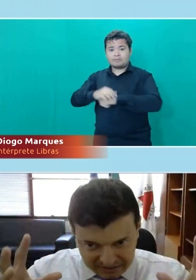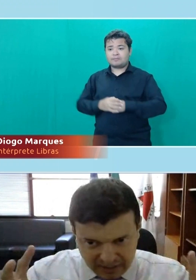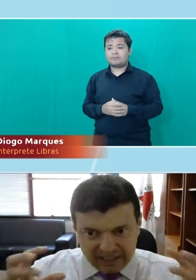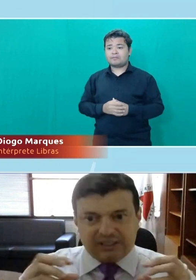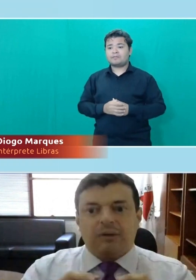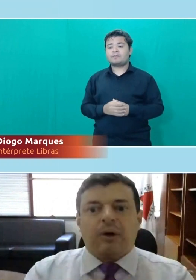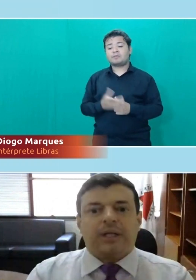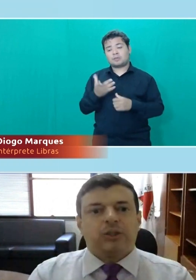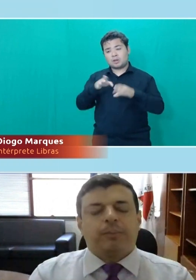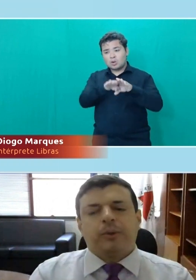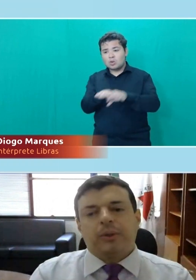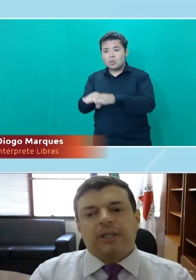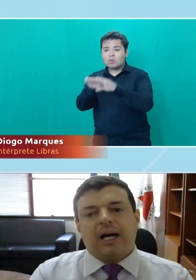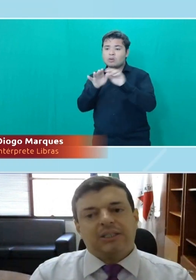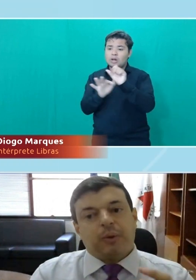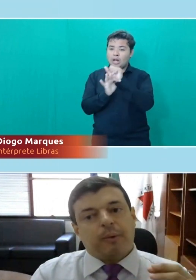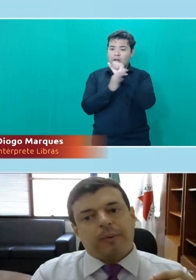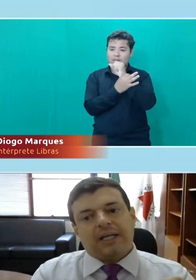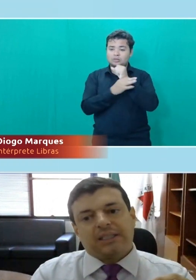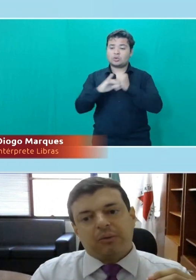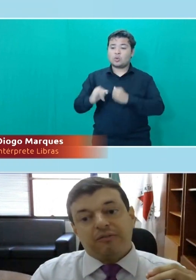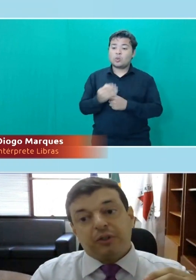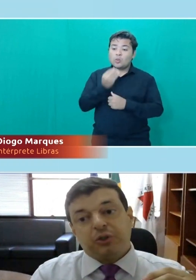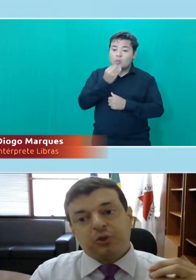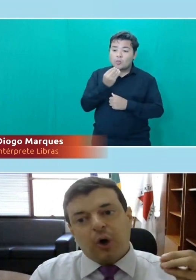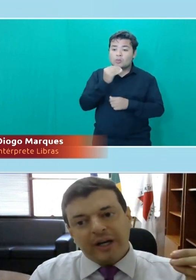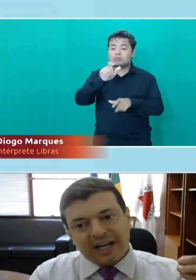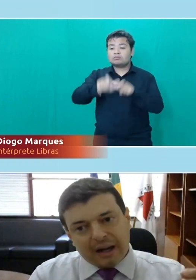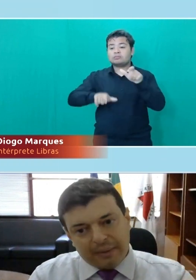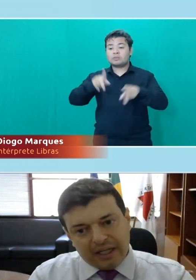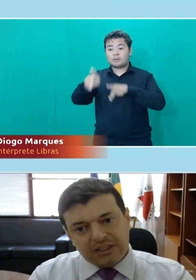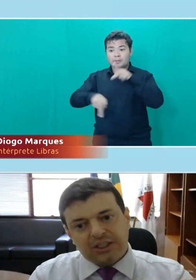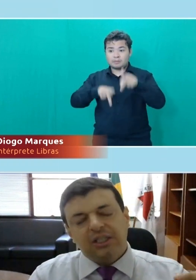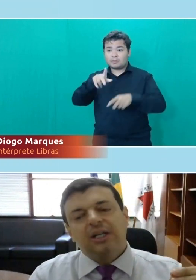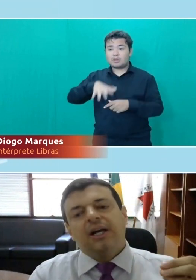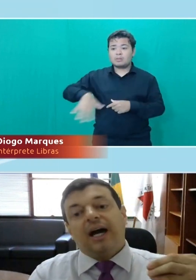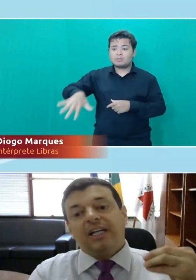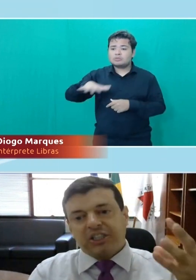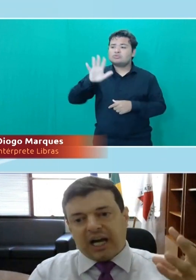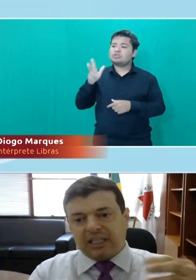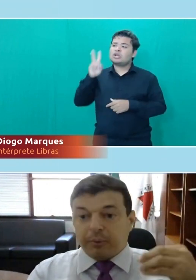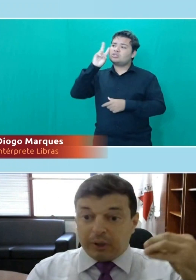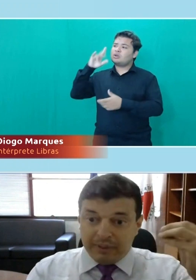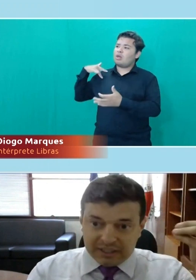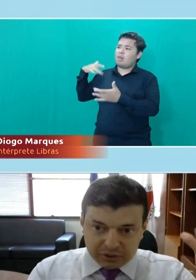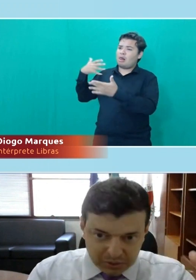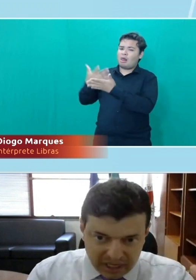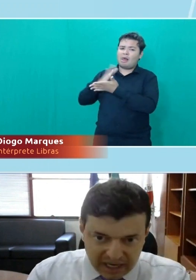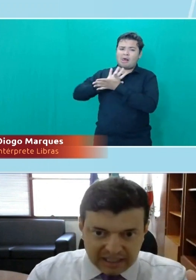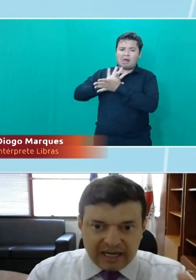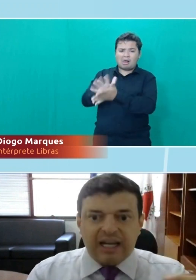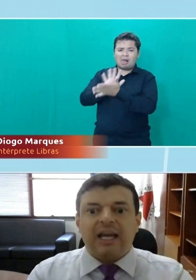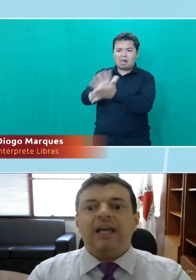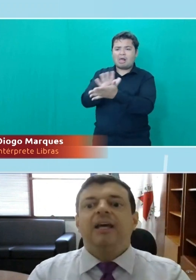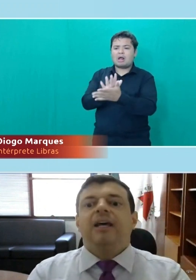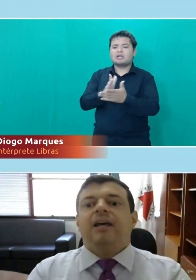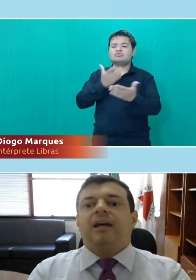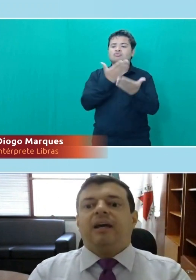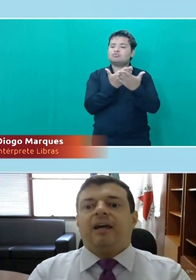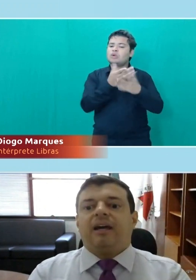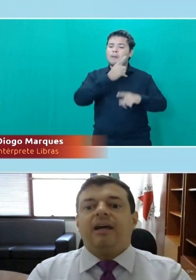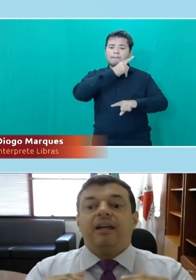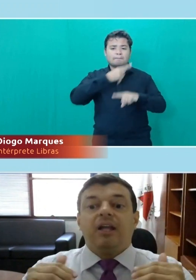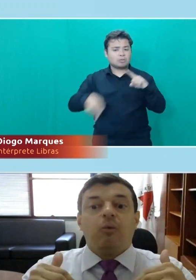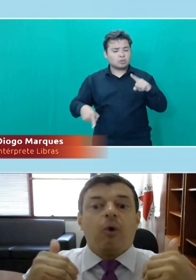Igualdade, garantindo igualdade de oportunidades para uma população que foi historicamente alijada, proibida de estudar na lei,